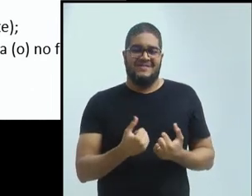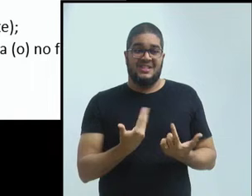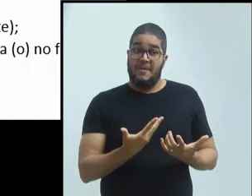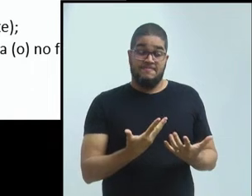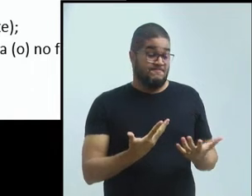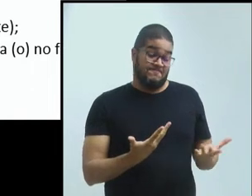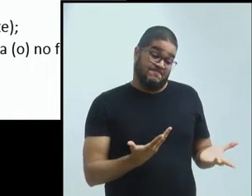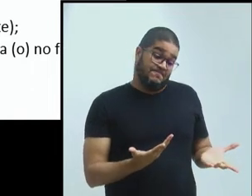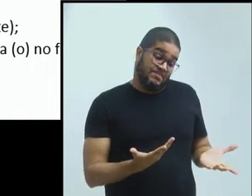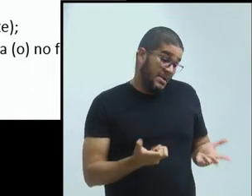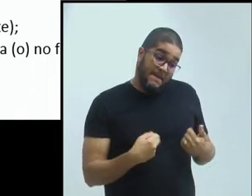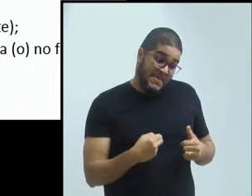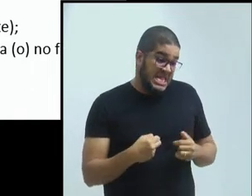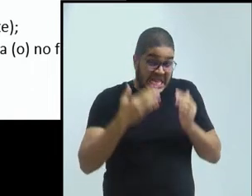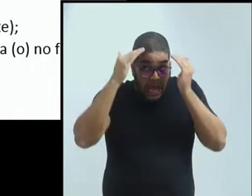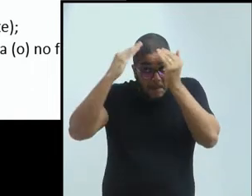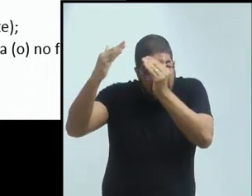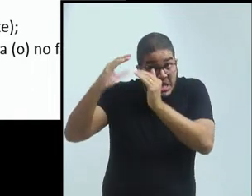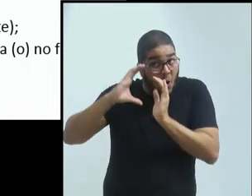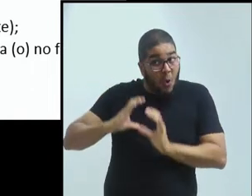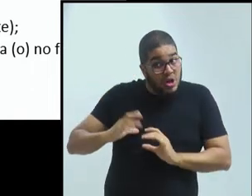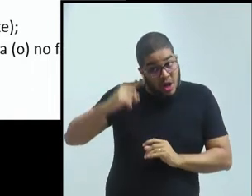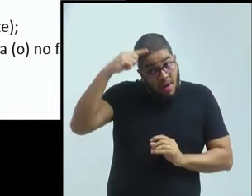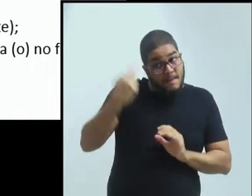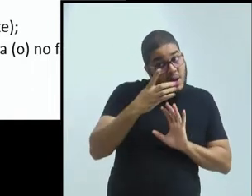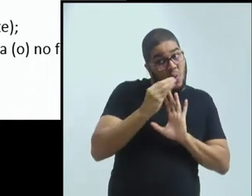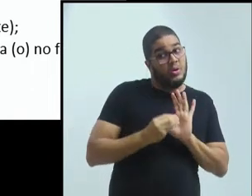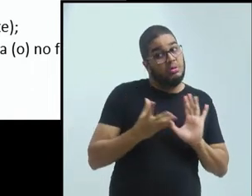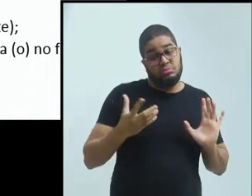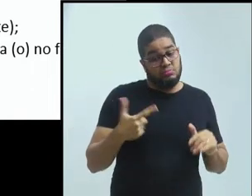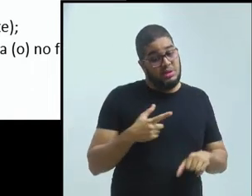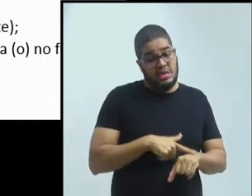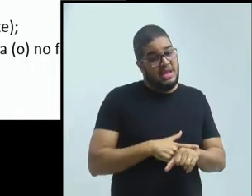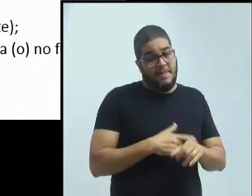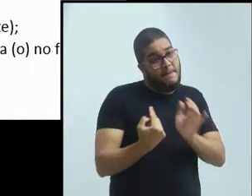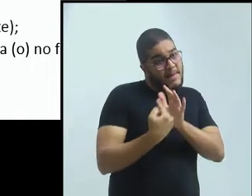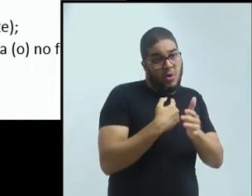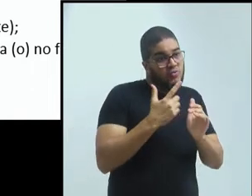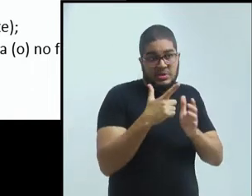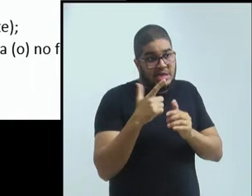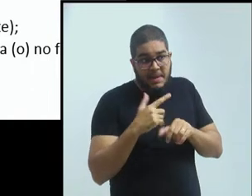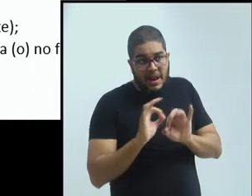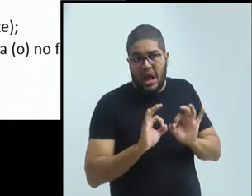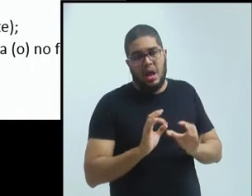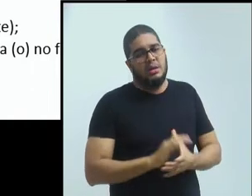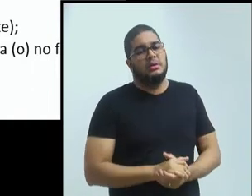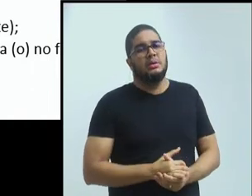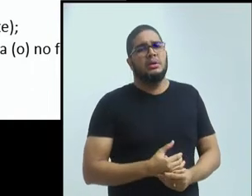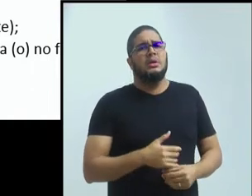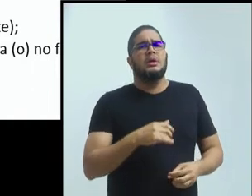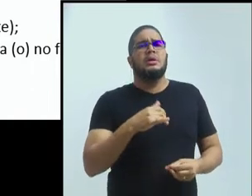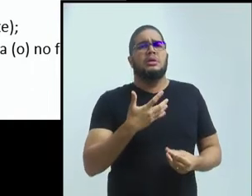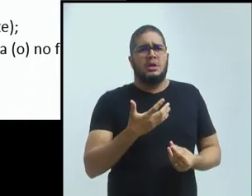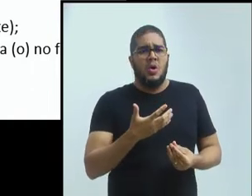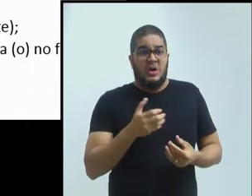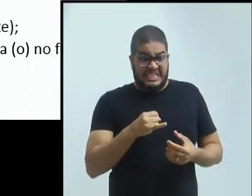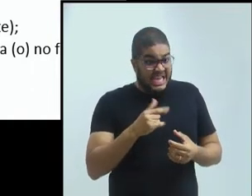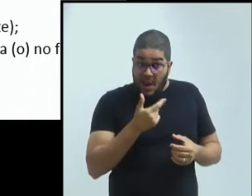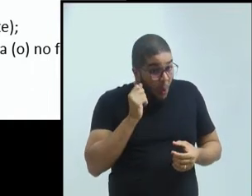alguns momentos muito interessantes, o que eu achei mais legal foi um momento em que, por conta de um texto que tinha palavras em quimbundo,